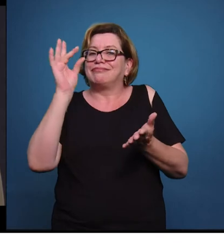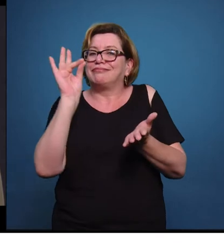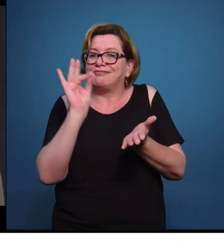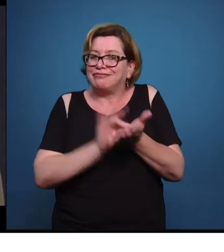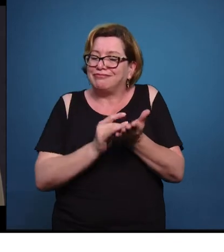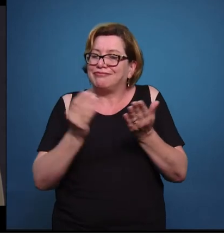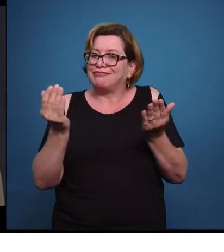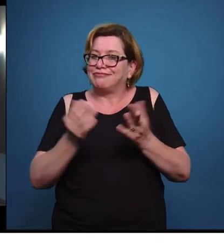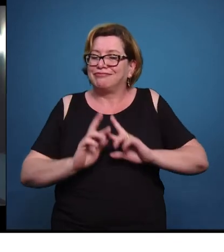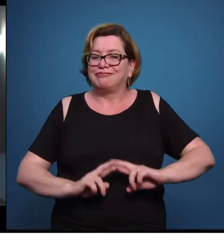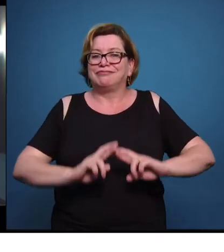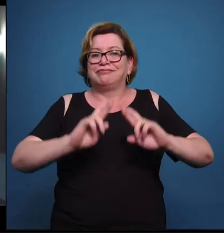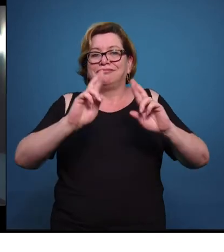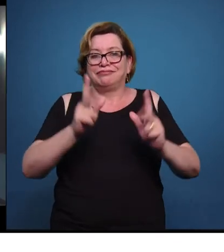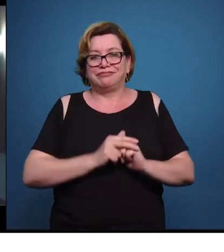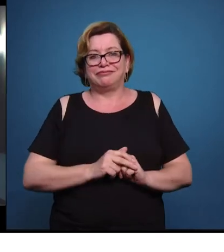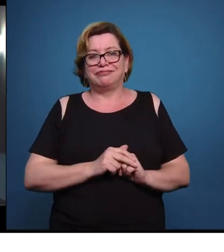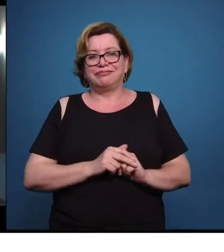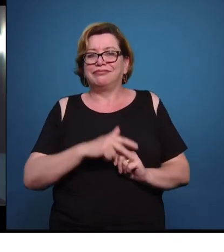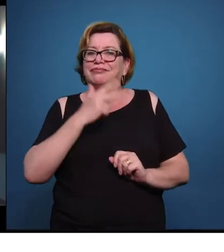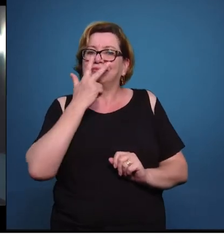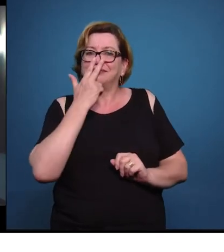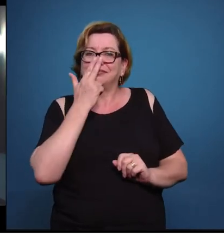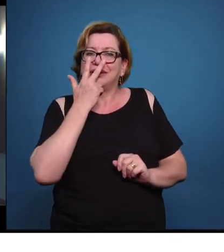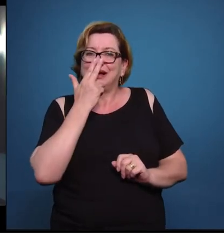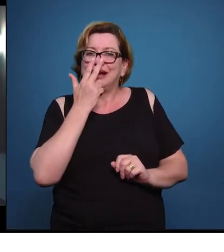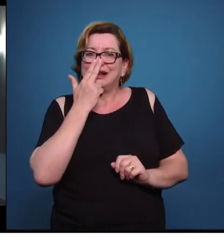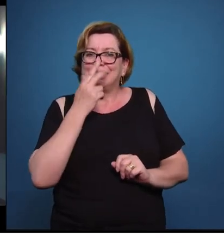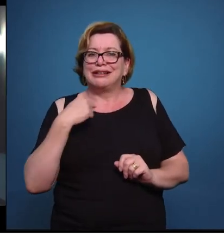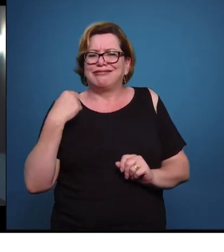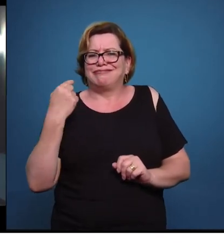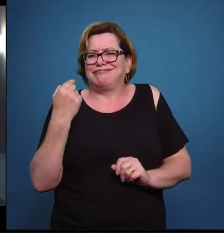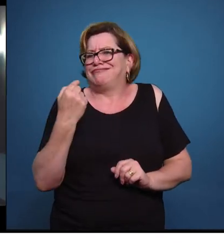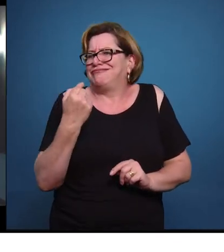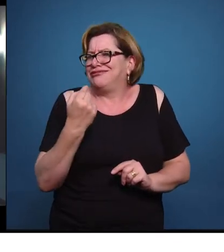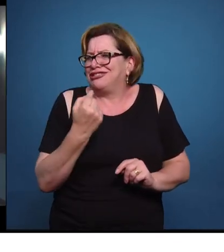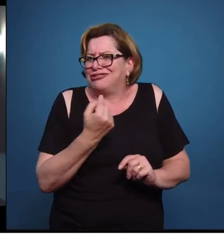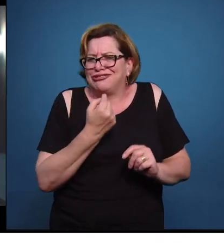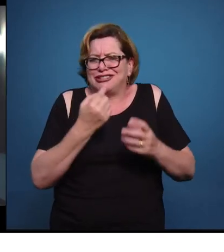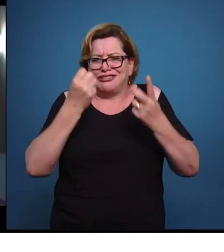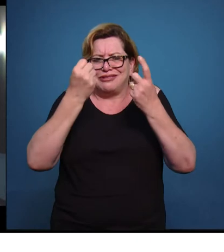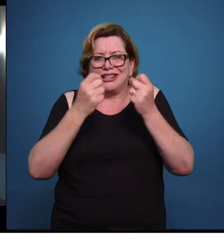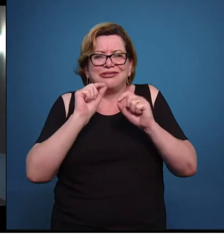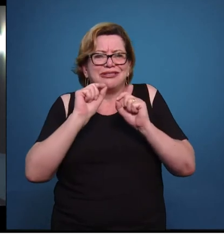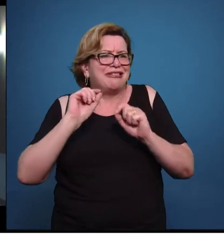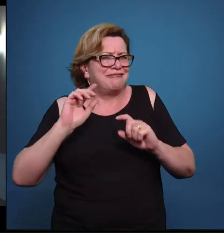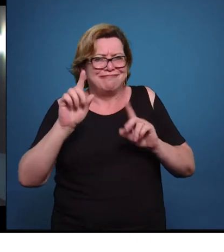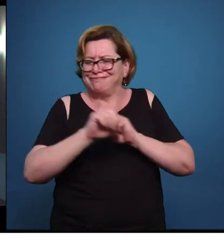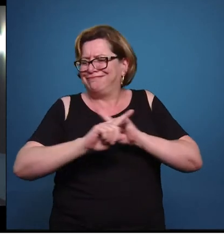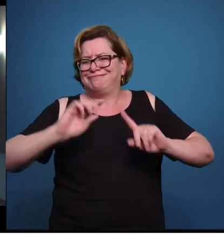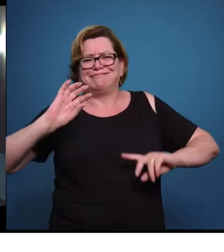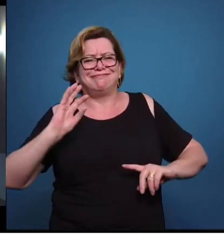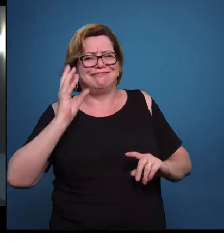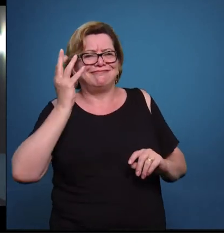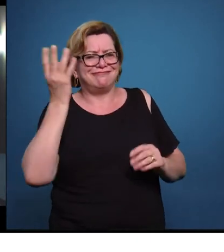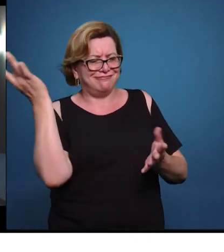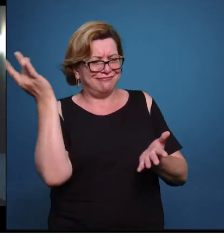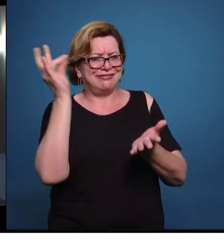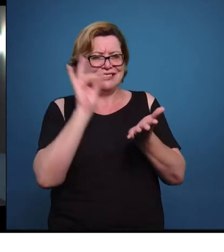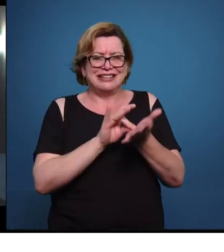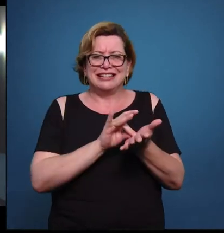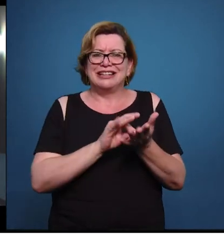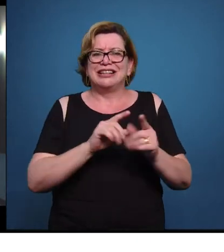dias de hoje, né? Parece que que nós estamos falando aqui é uma coisa que não acontece na sua inteireza na realidade.